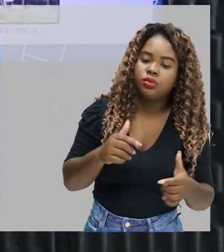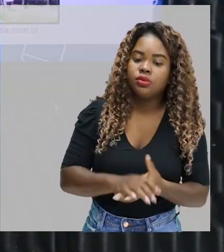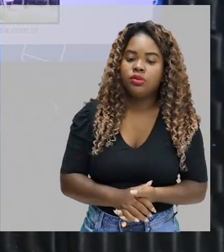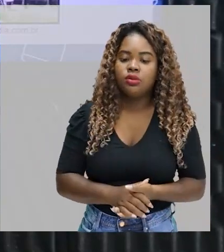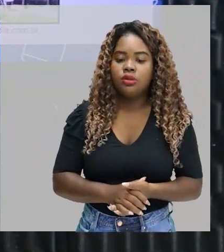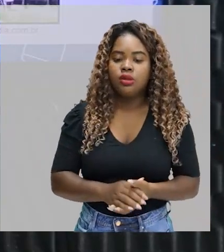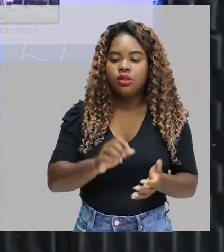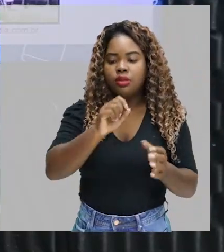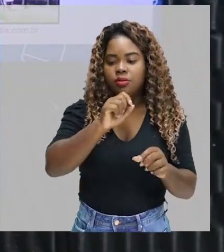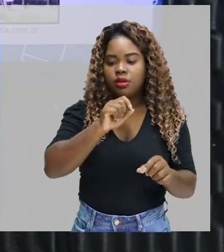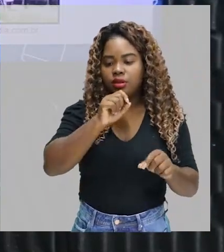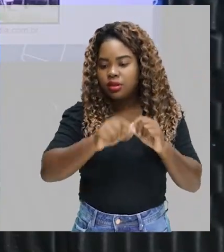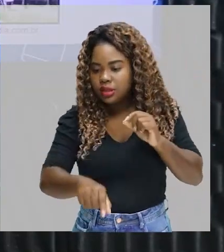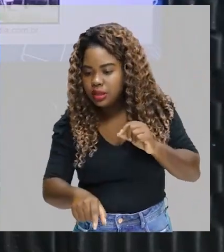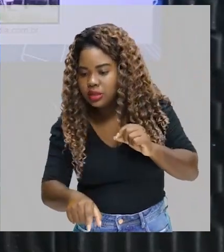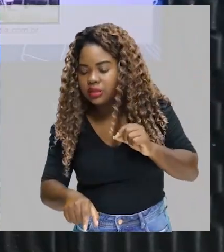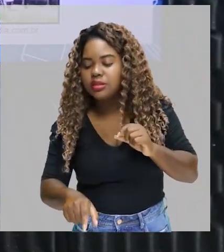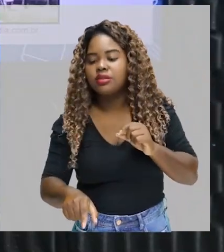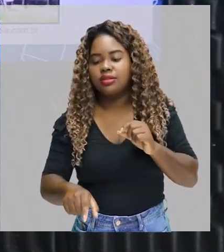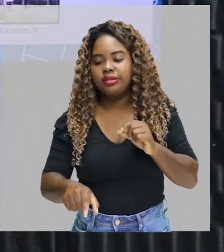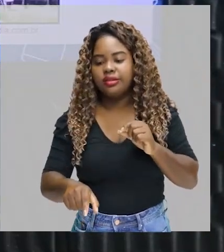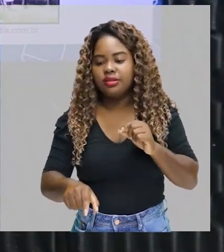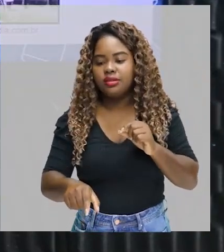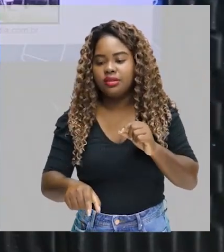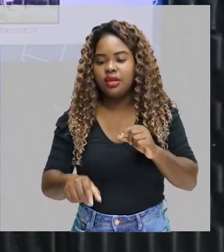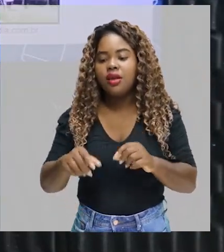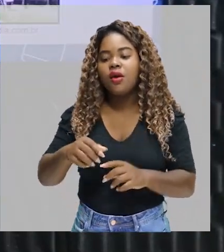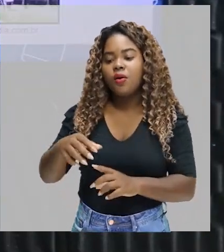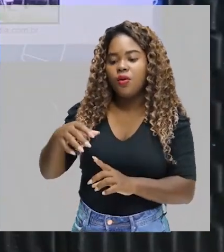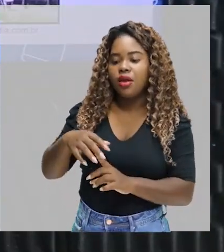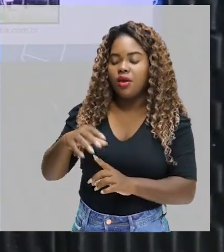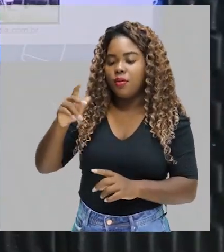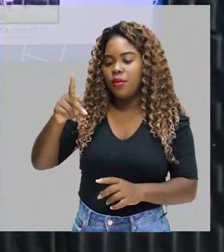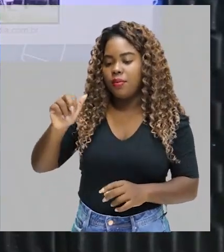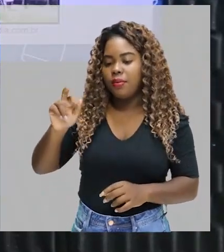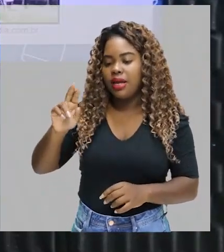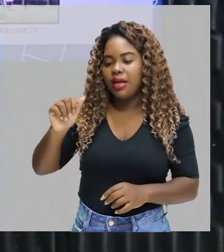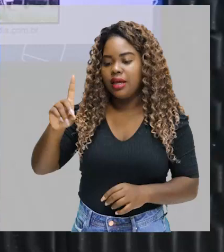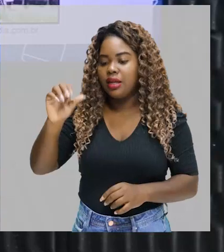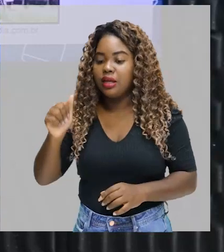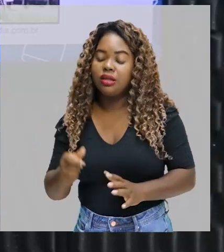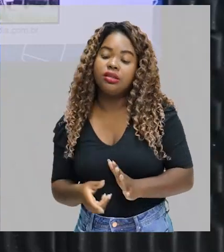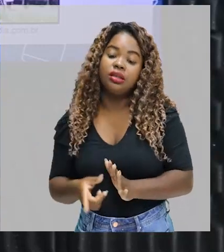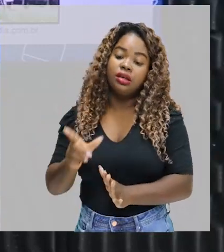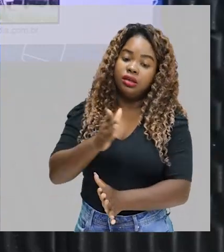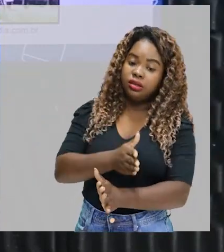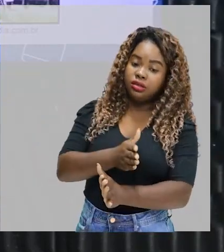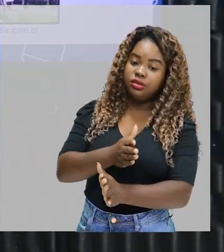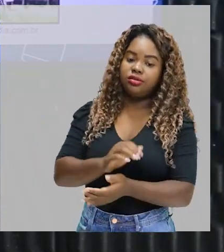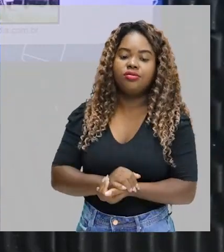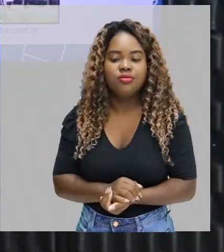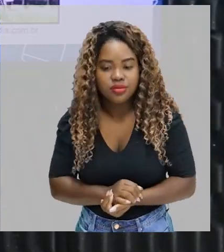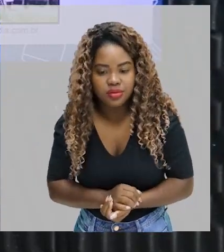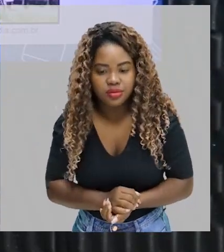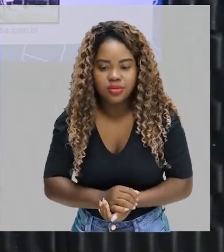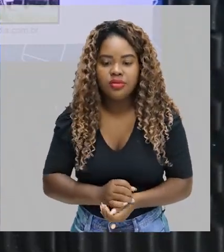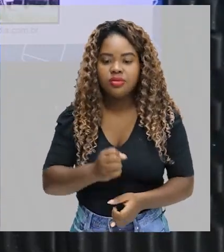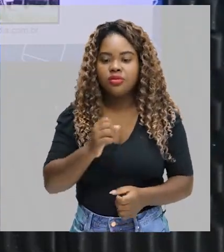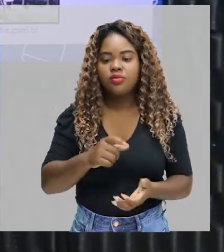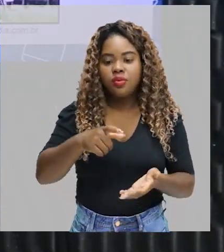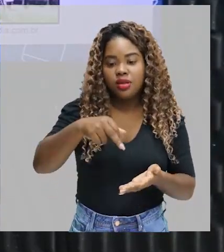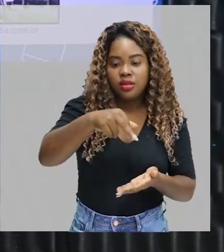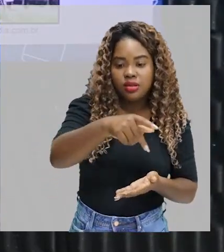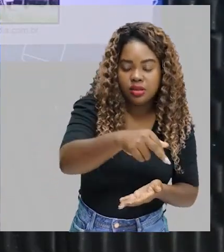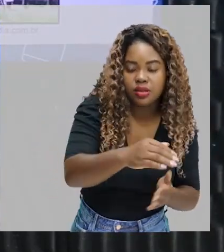parada antes, para fazer uma caminhadinha um pouco mais distante lá para a sua casa. Essa soma de